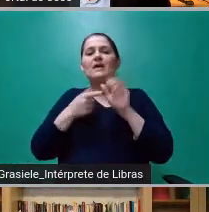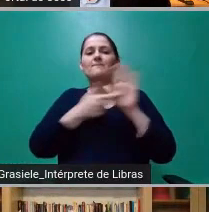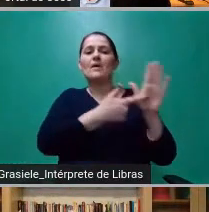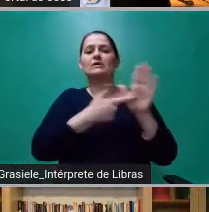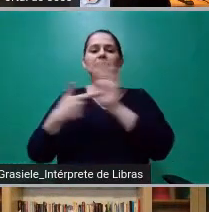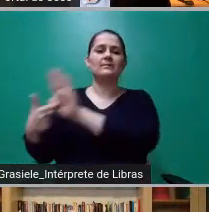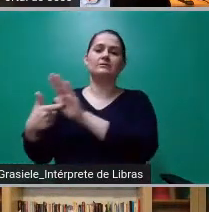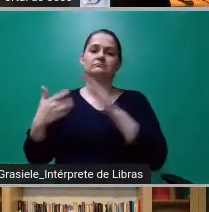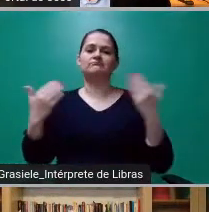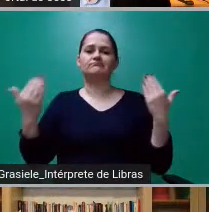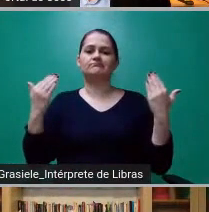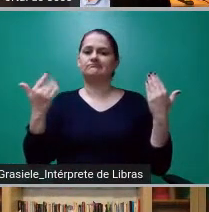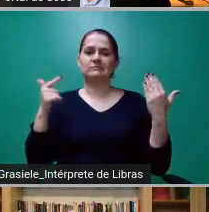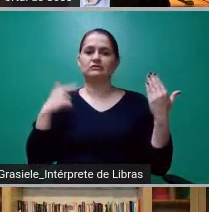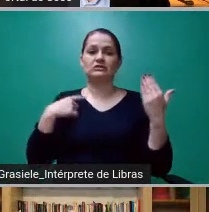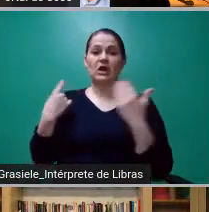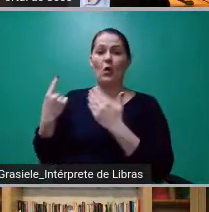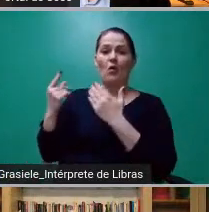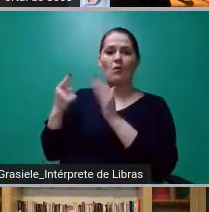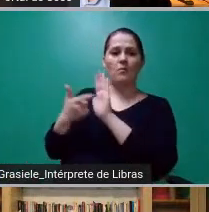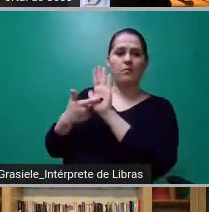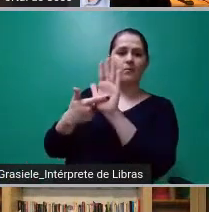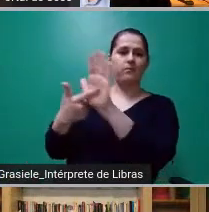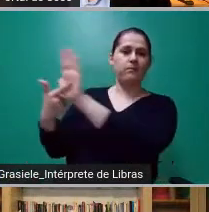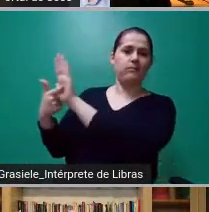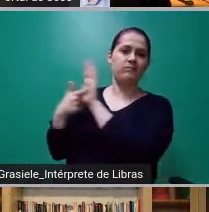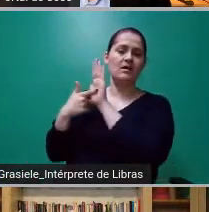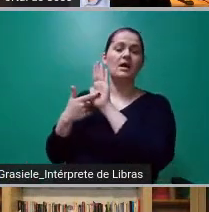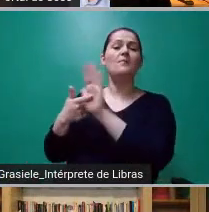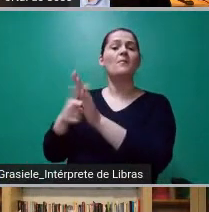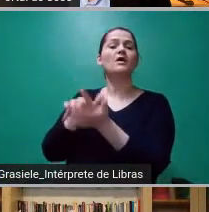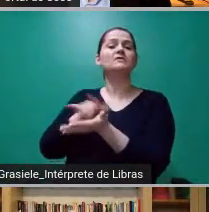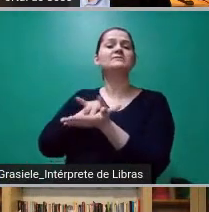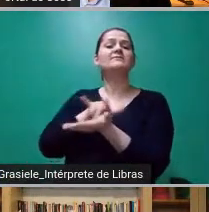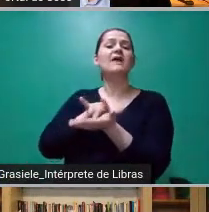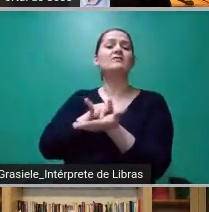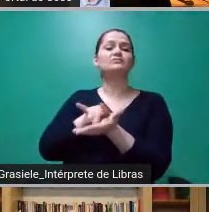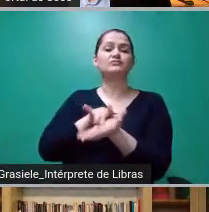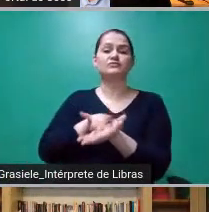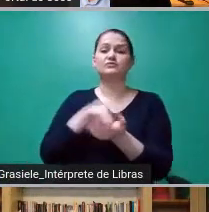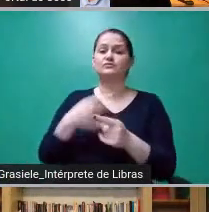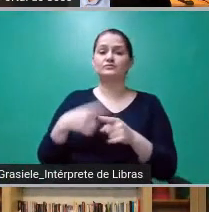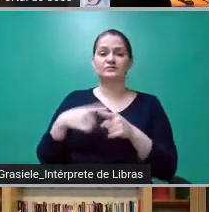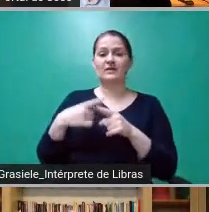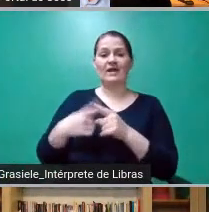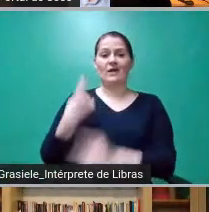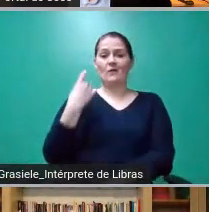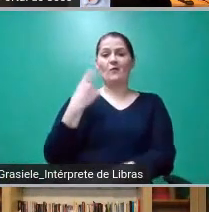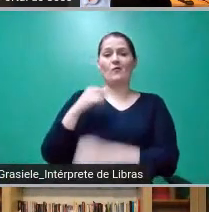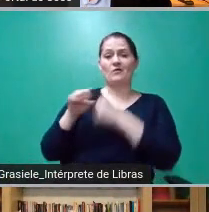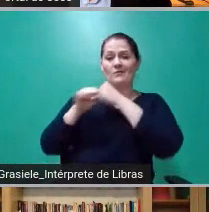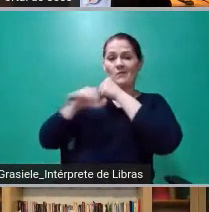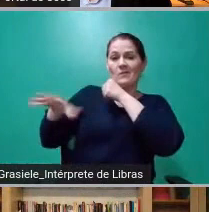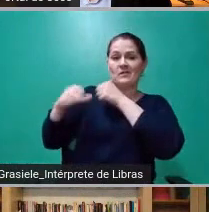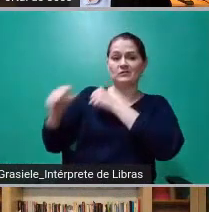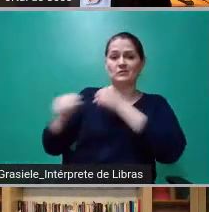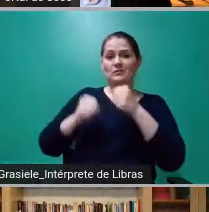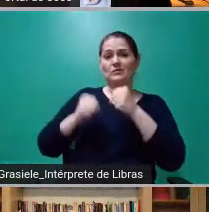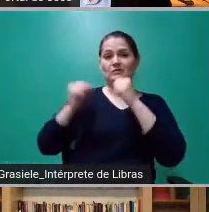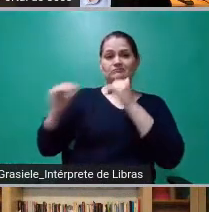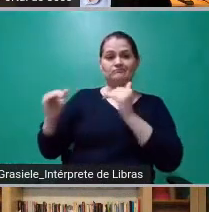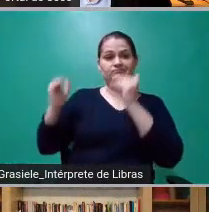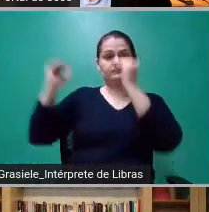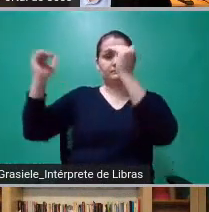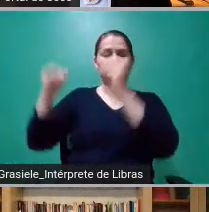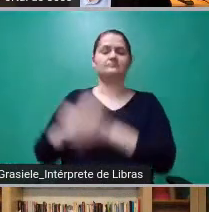se podia criar ambientes falsos a partir da perspectiva do ângulo de visão daquele que dava a notícia. O